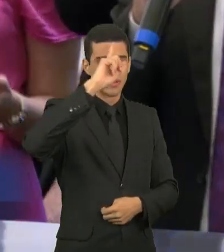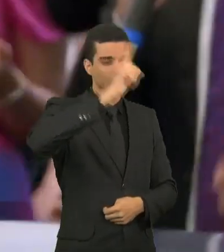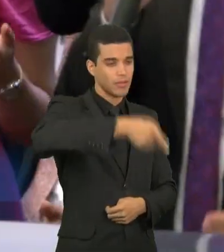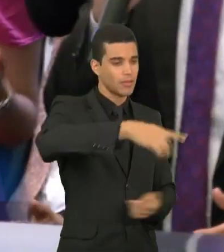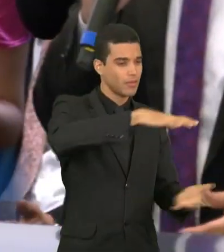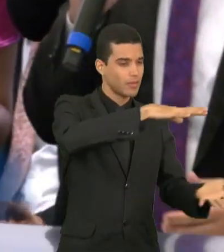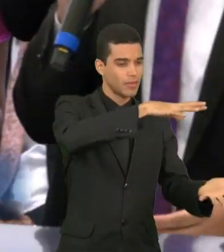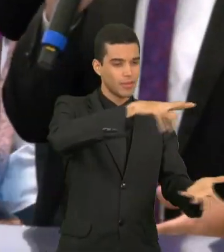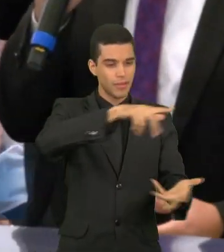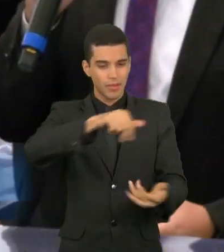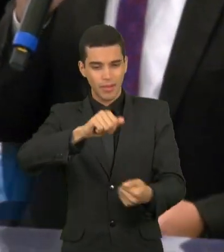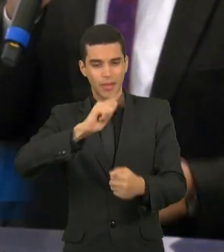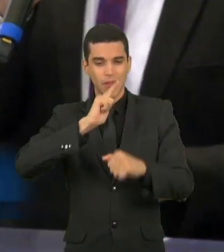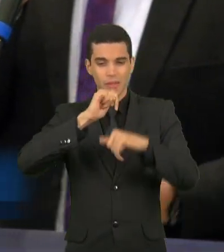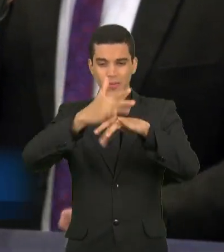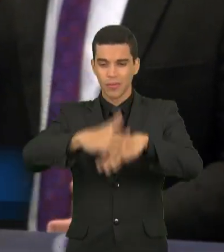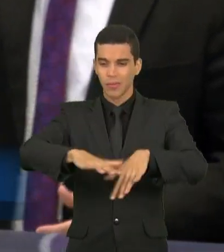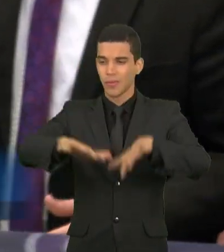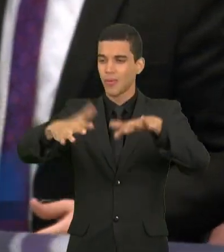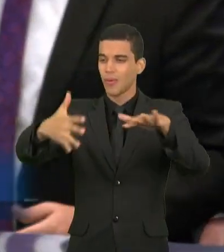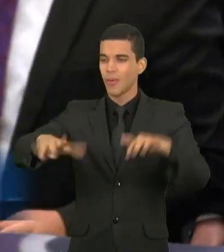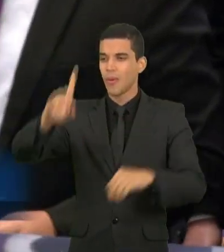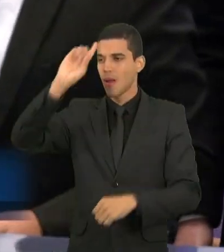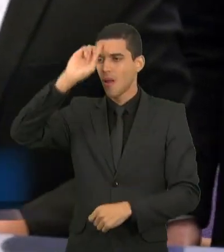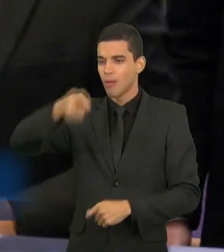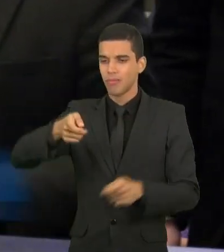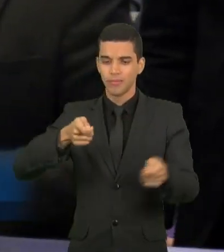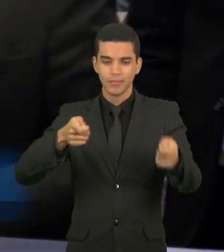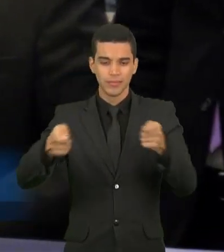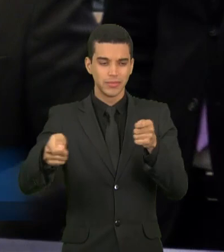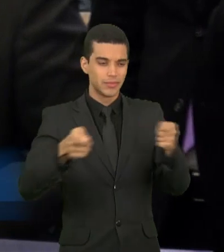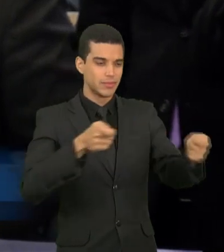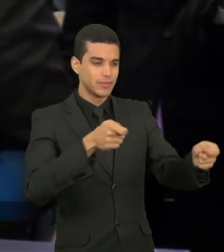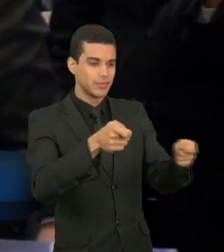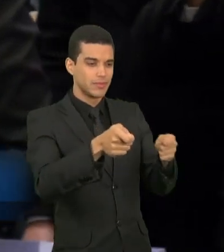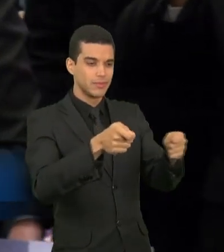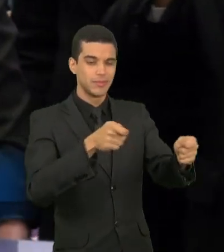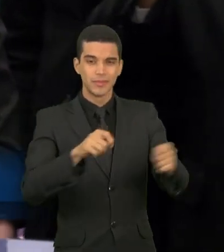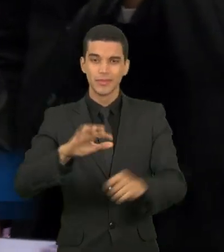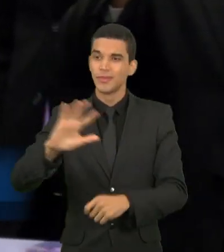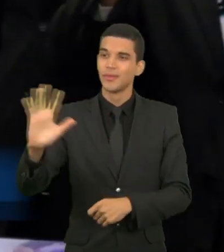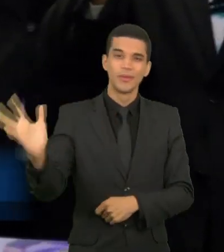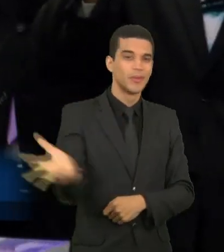governar, terra e mar,